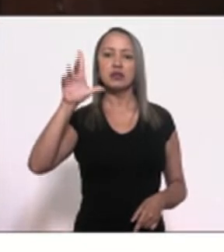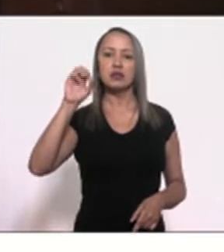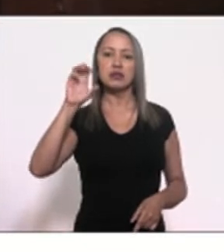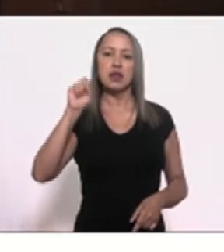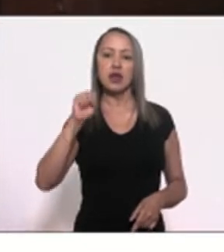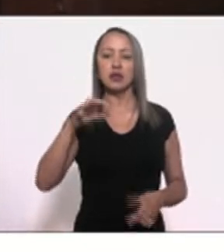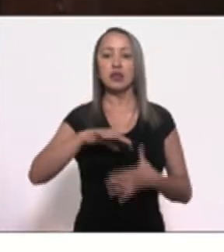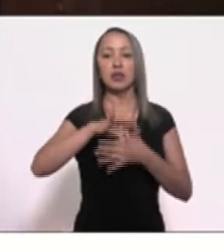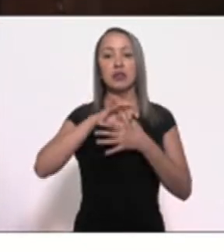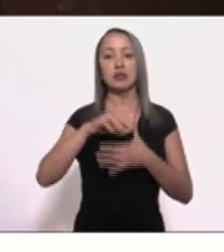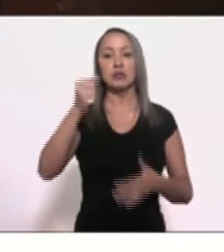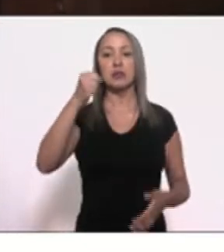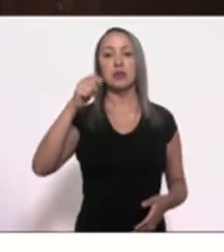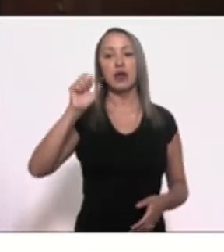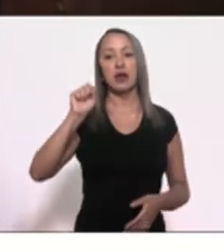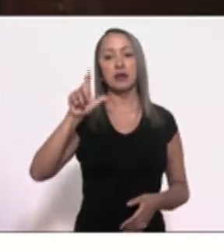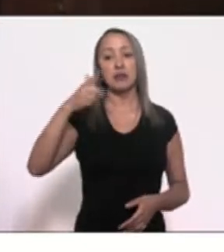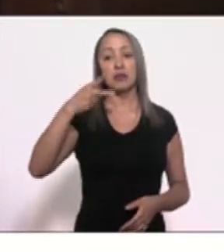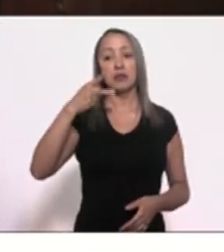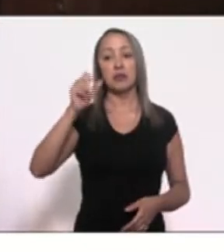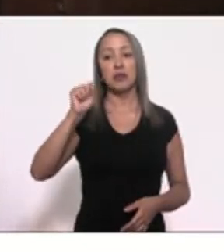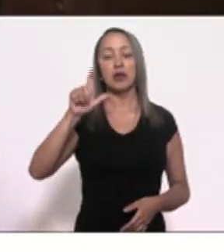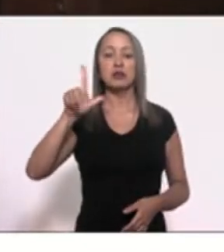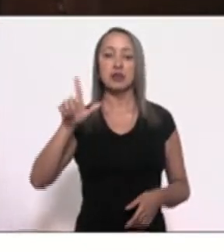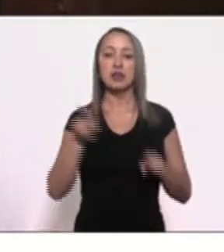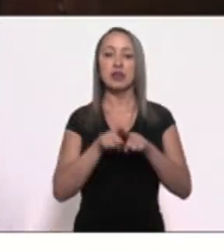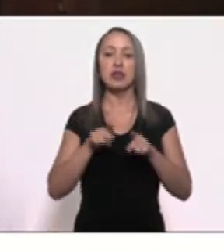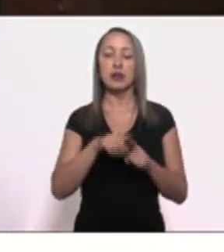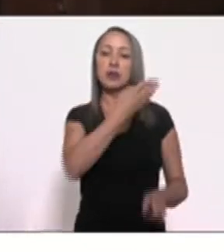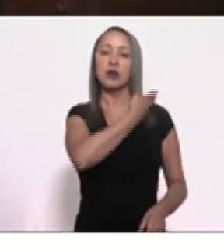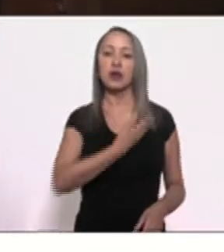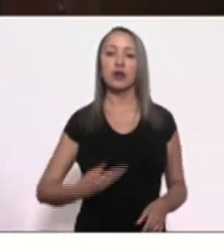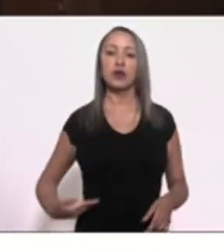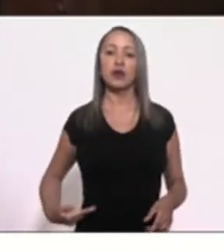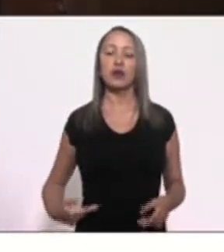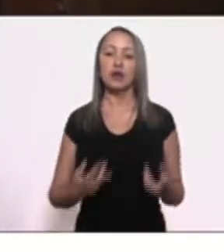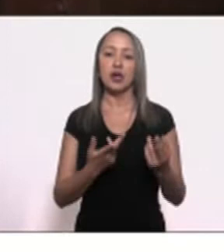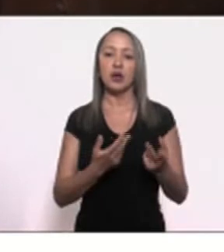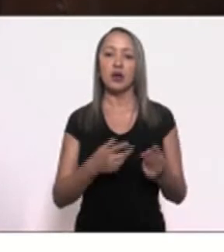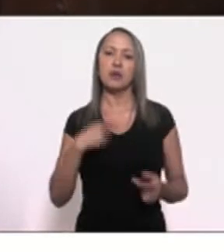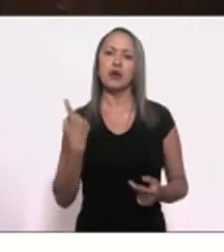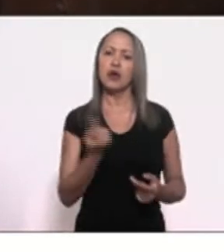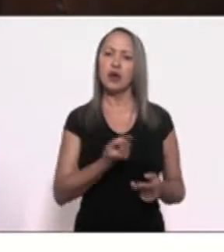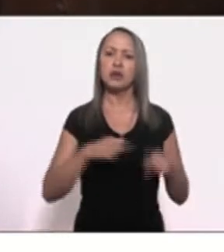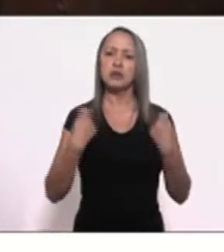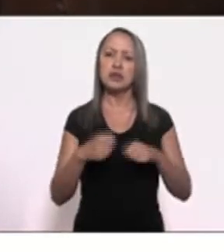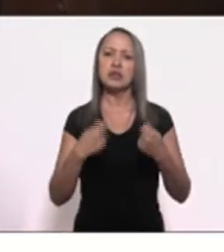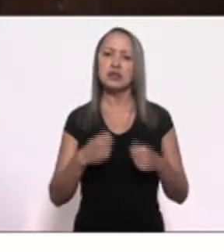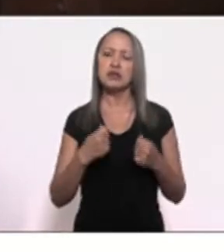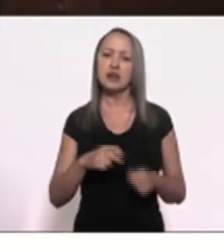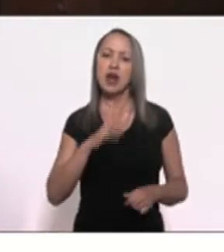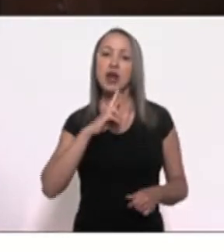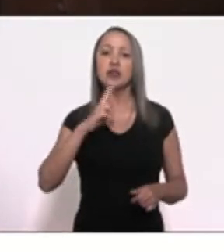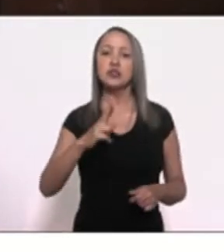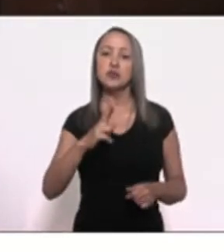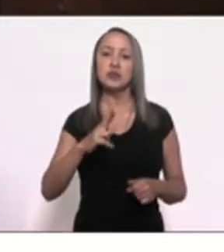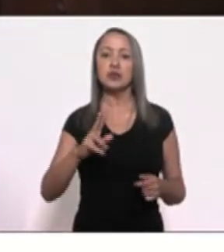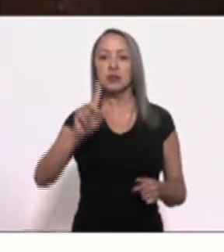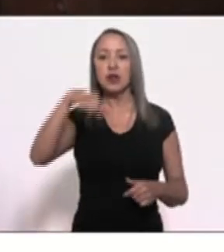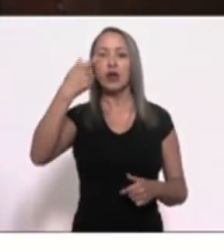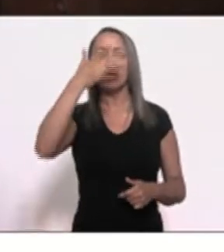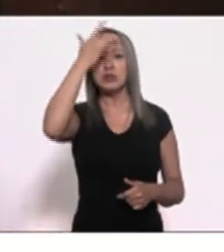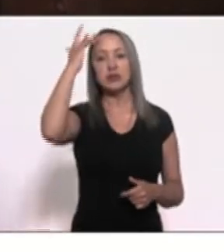depois estava no governo, como se nós tivéssemos que responder pelos outros.